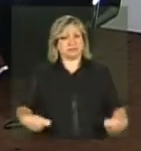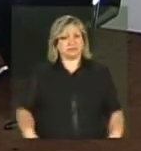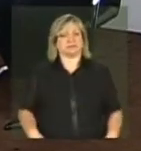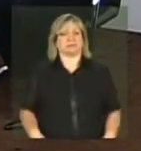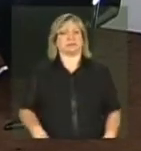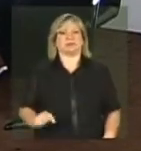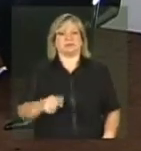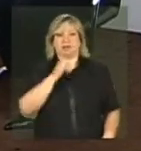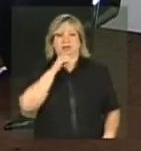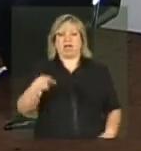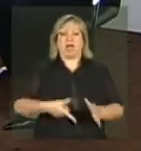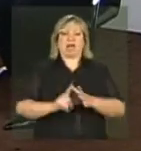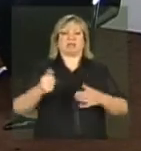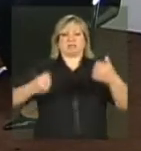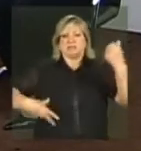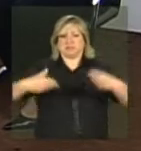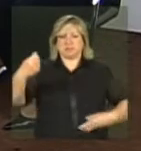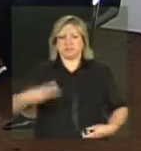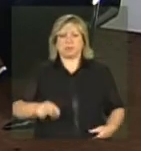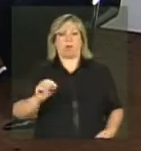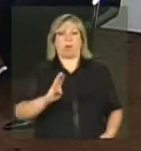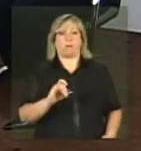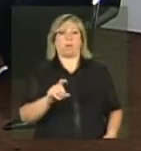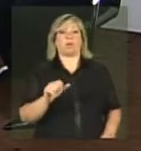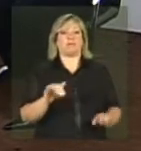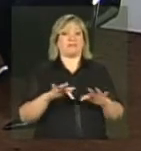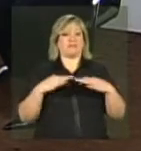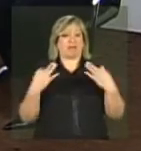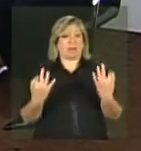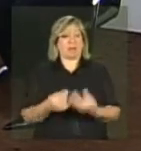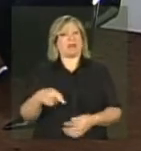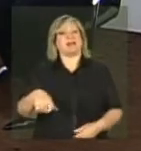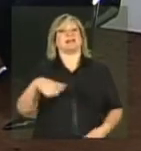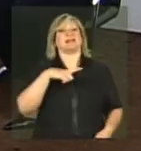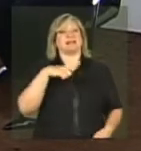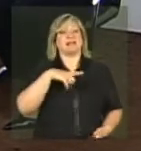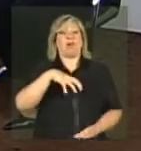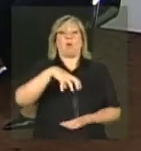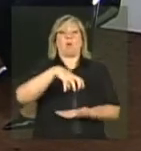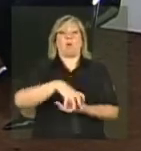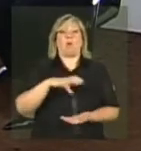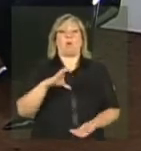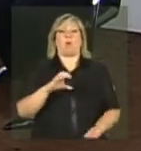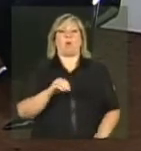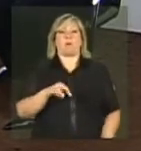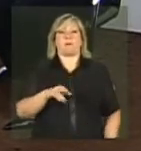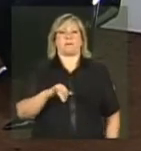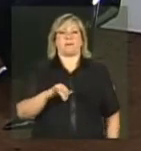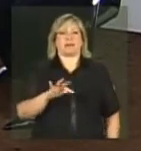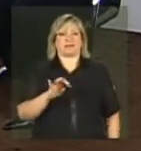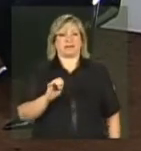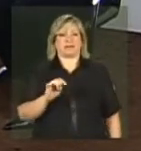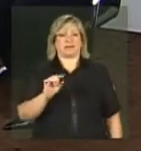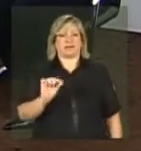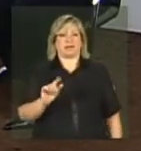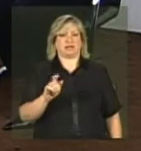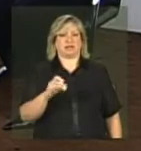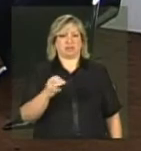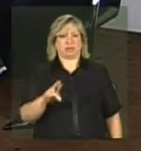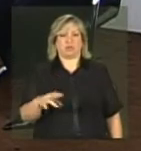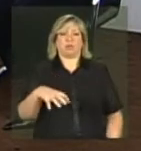isso, então, hoje, o Bolsa Família, ele tem um comitê gestor. Então, inclusive, a nossa proposta, né, uma das